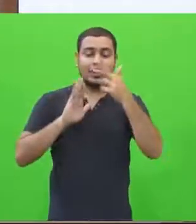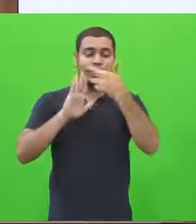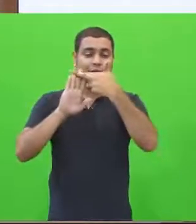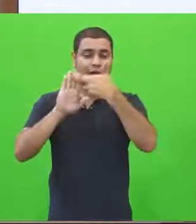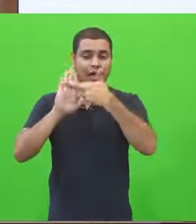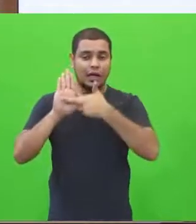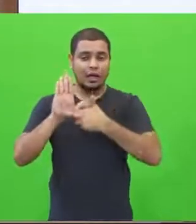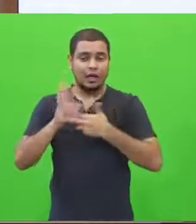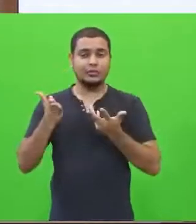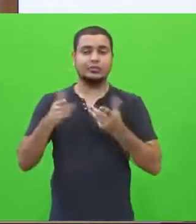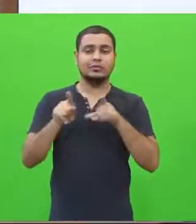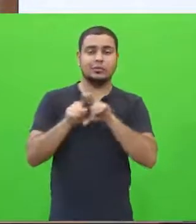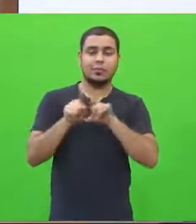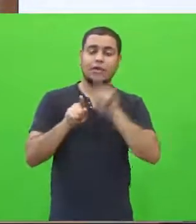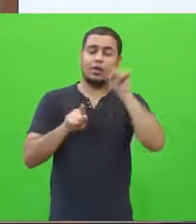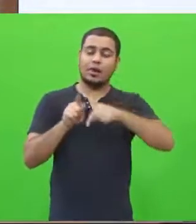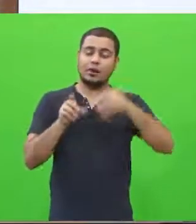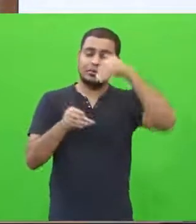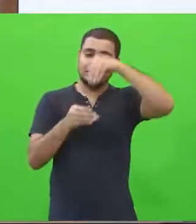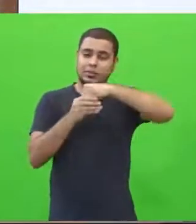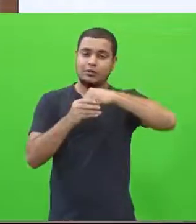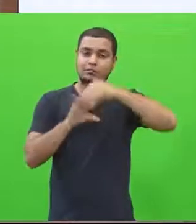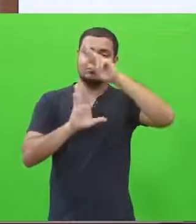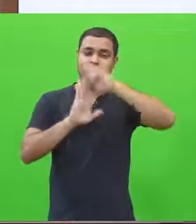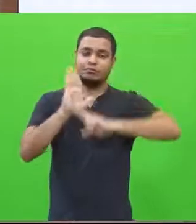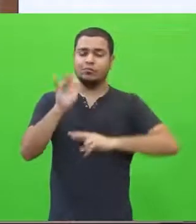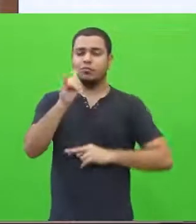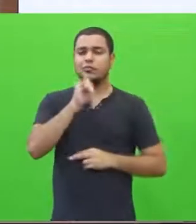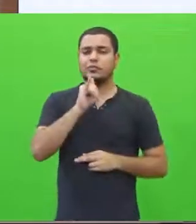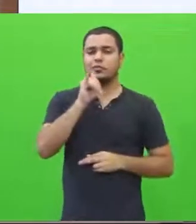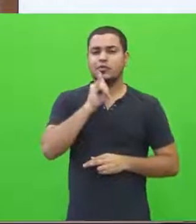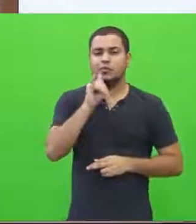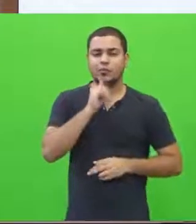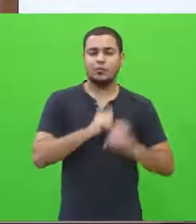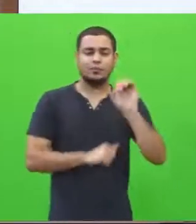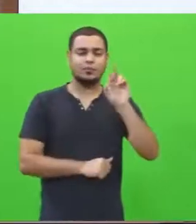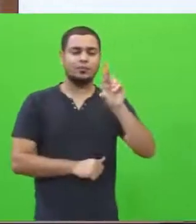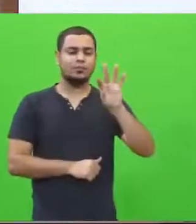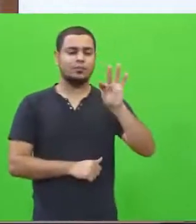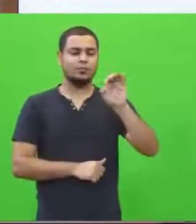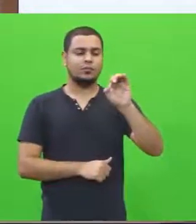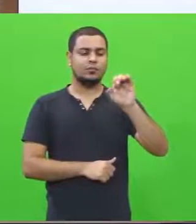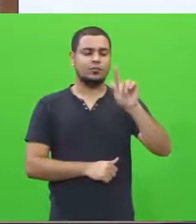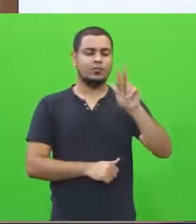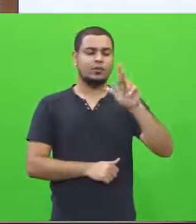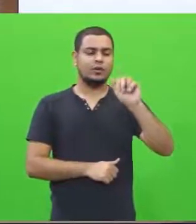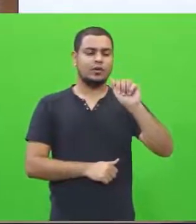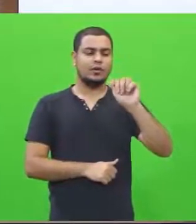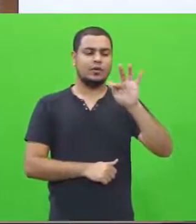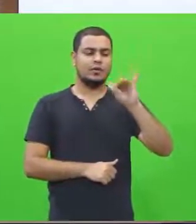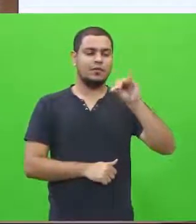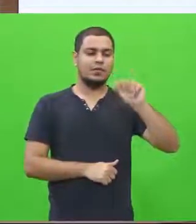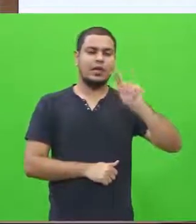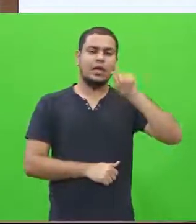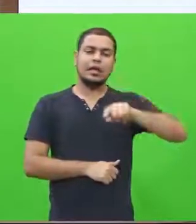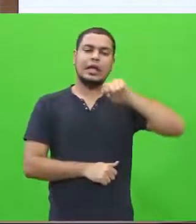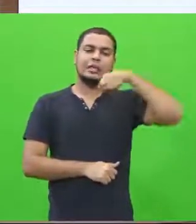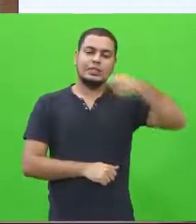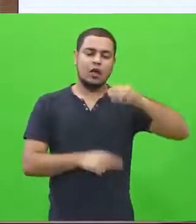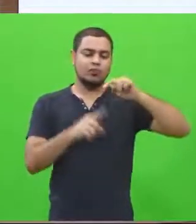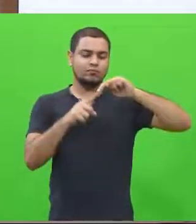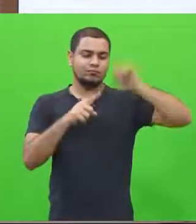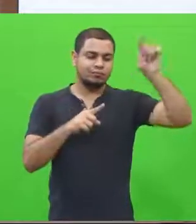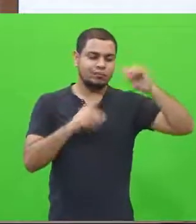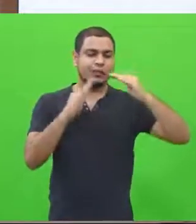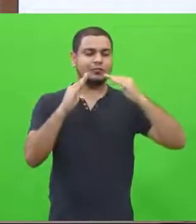exceções, que fazem parte, por exemplo, da ortografia. Vimos aí muito claro que essa